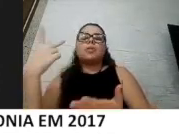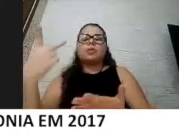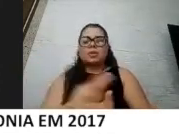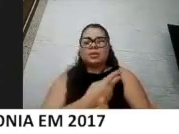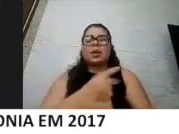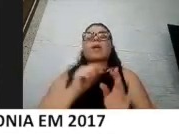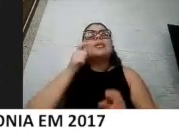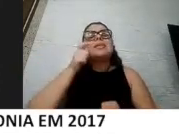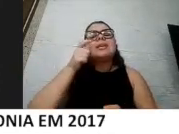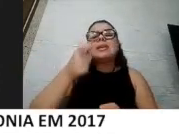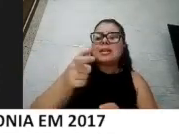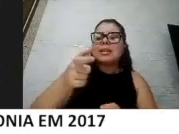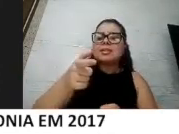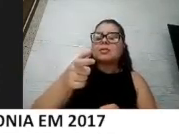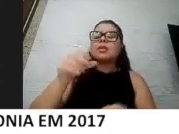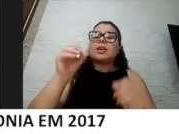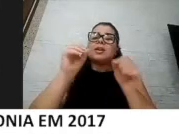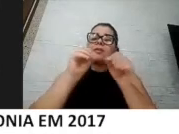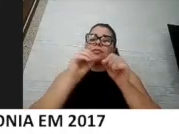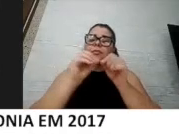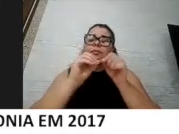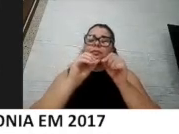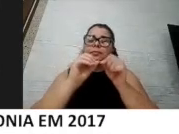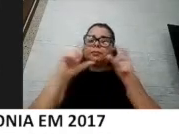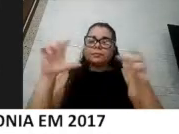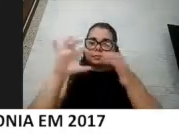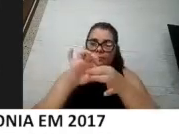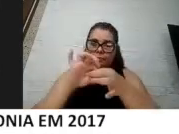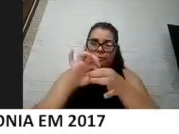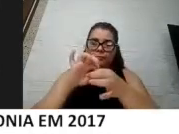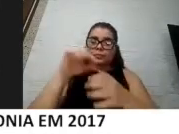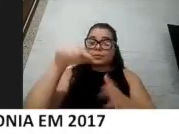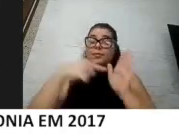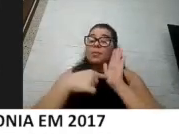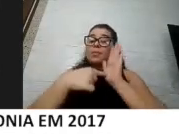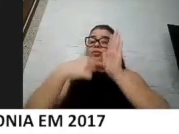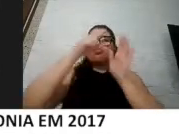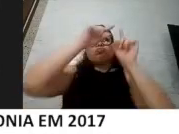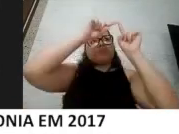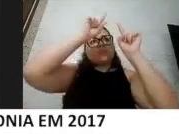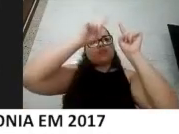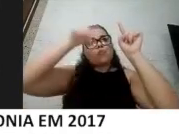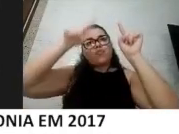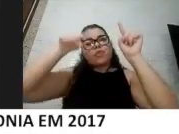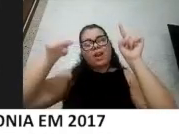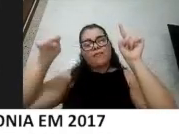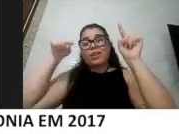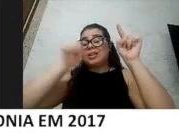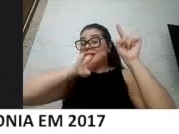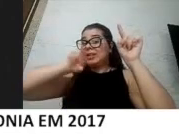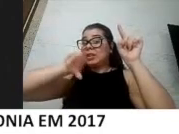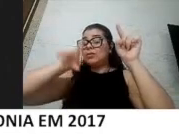verdade ele faz uma relação, aqui tem um gráfico que na verdade não é de COVID, é